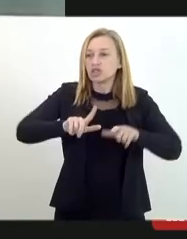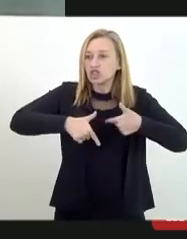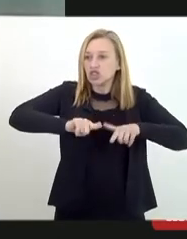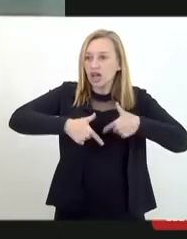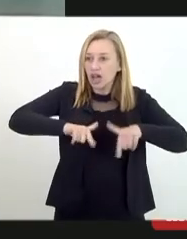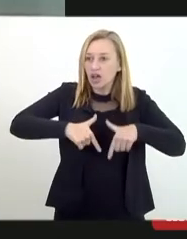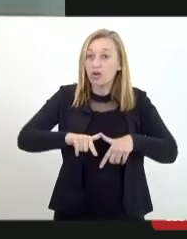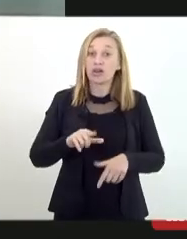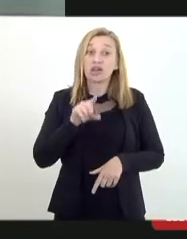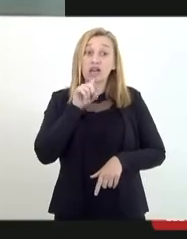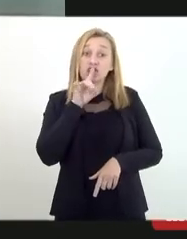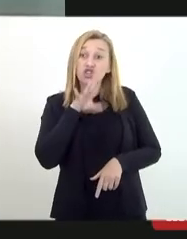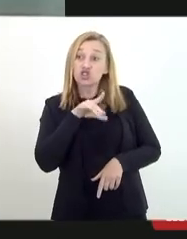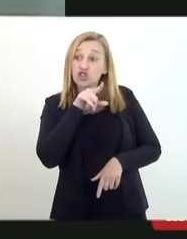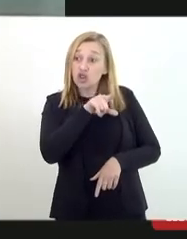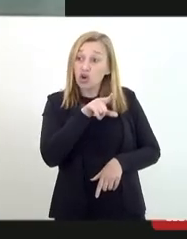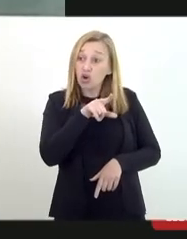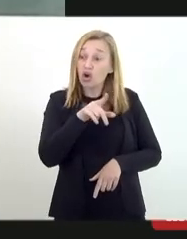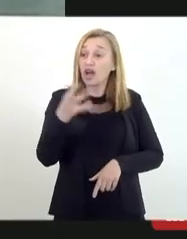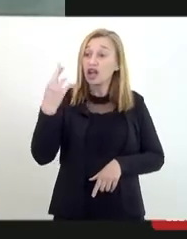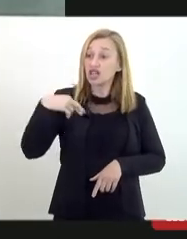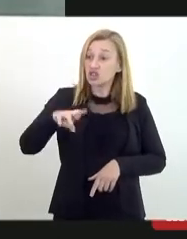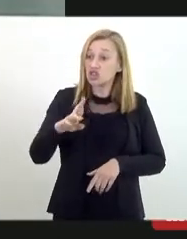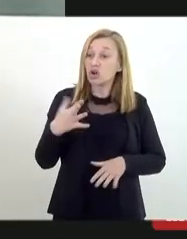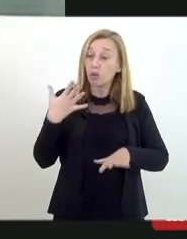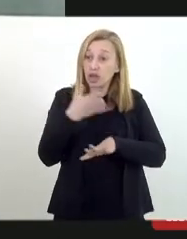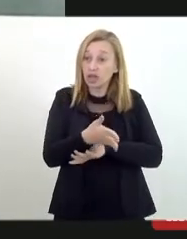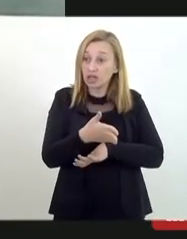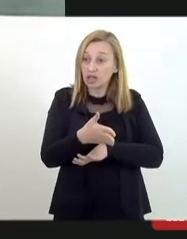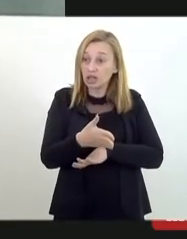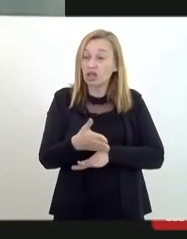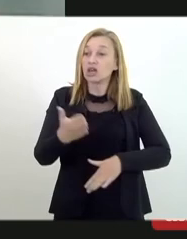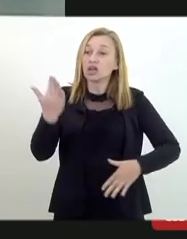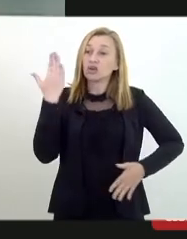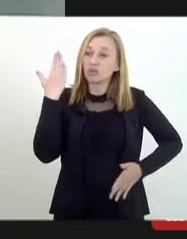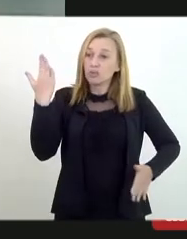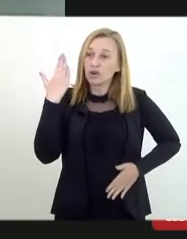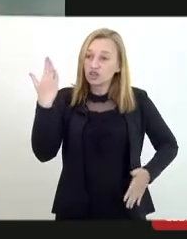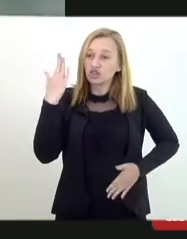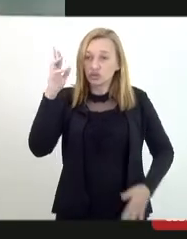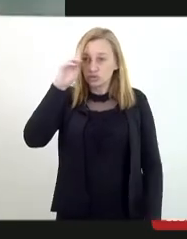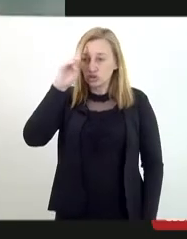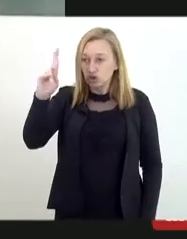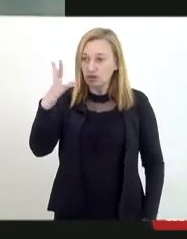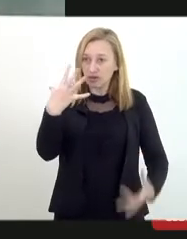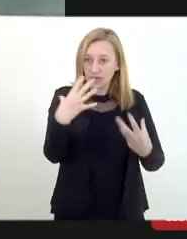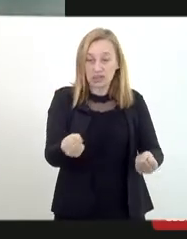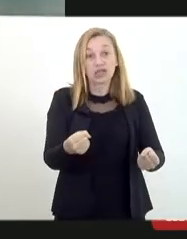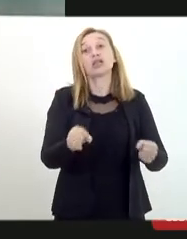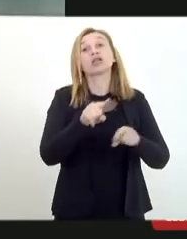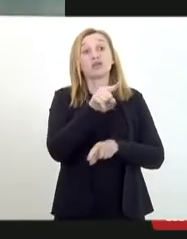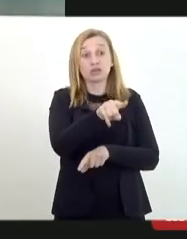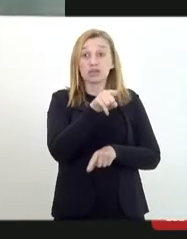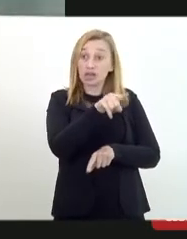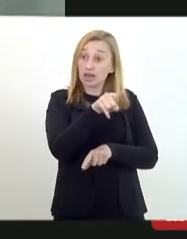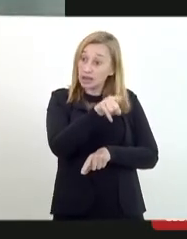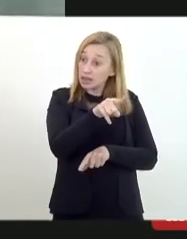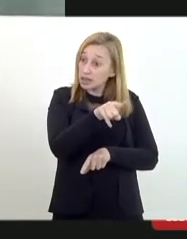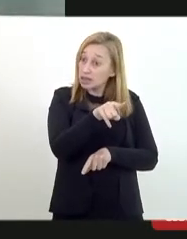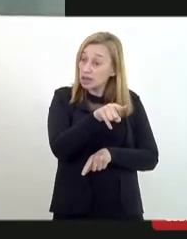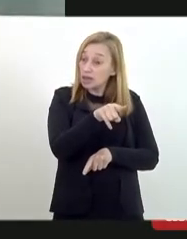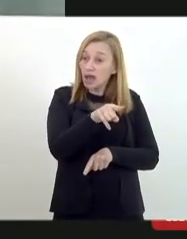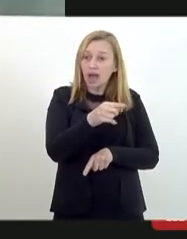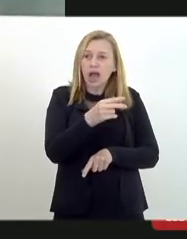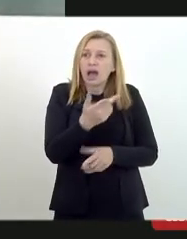que tem que ser cultuado e mais nada será aceito. Então, isso é inconcebível dentro de um Estado democrático de direito e a pessoa não tenha